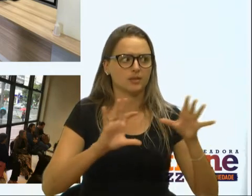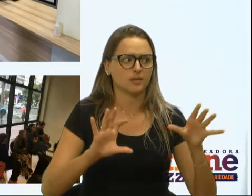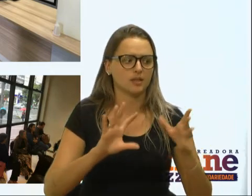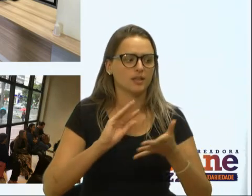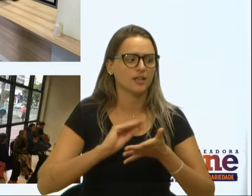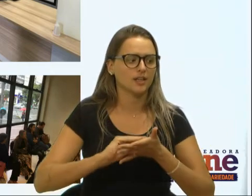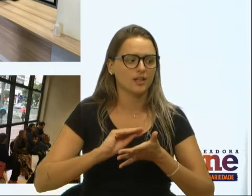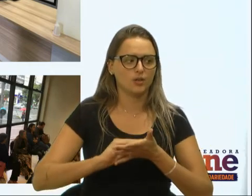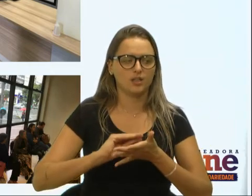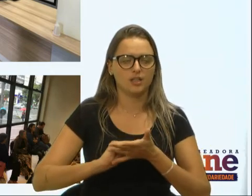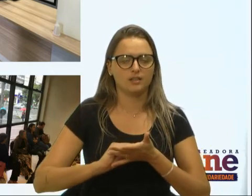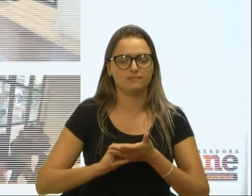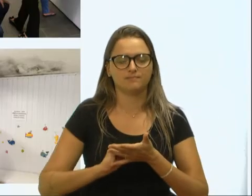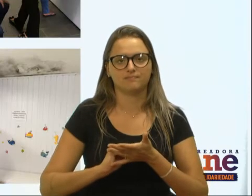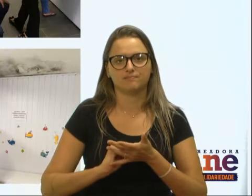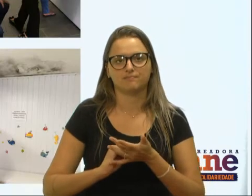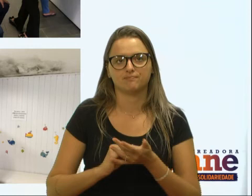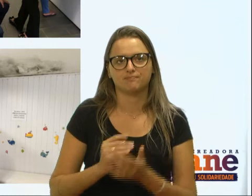um pouco nesse sentido.